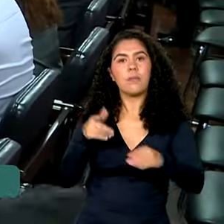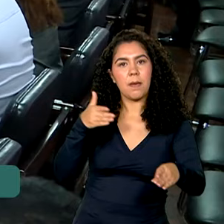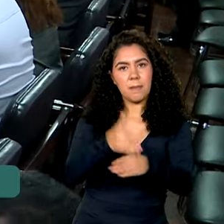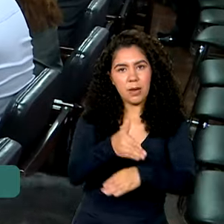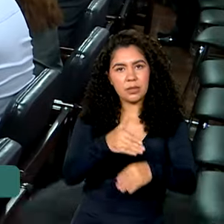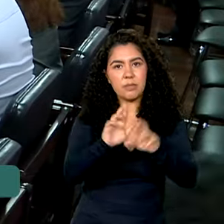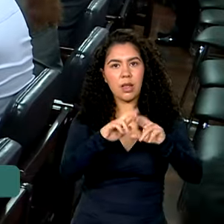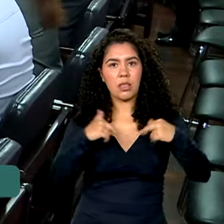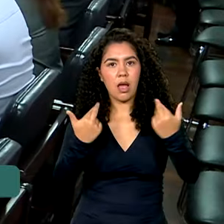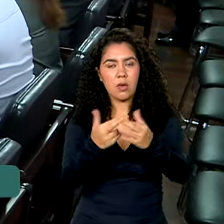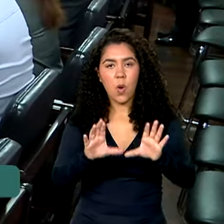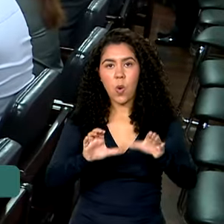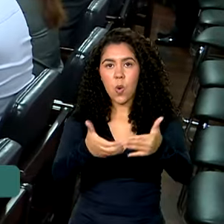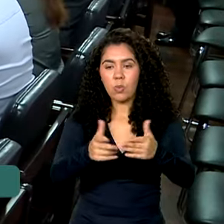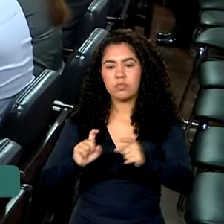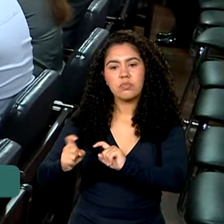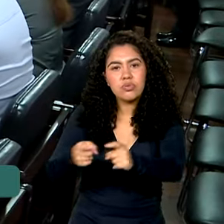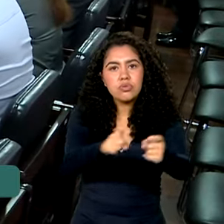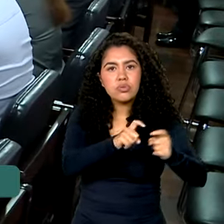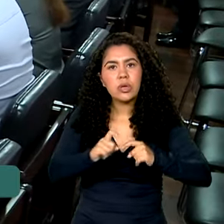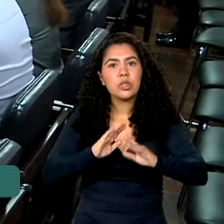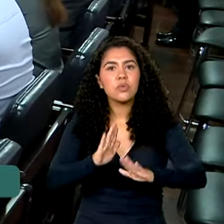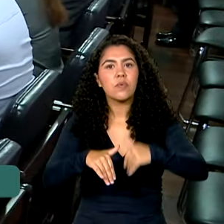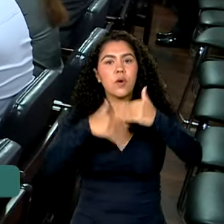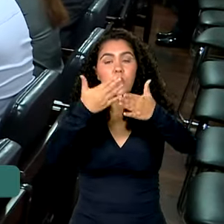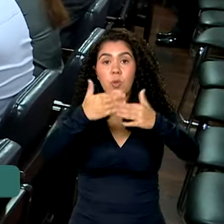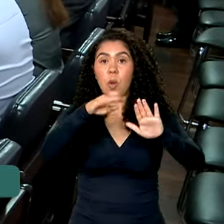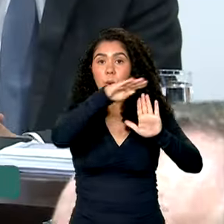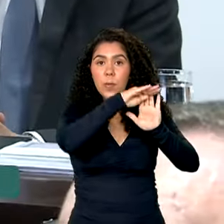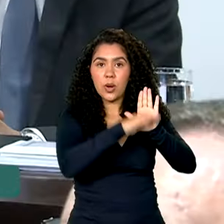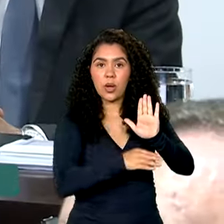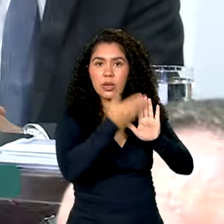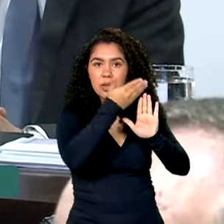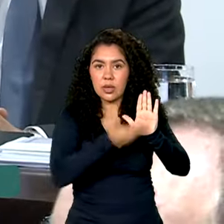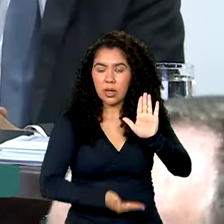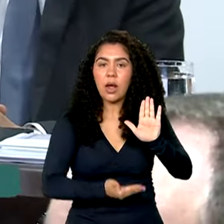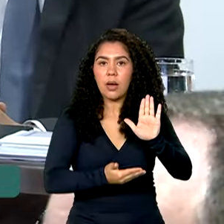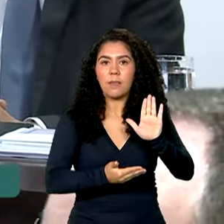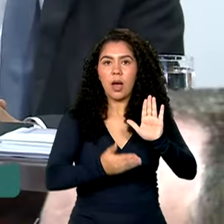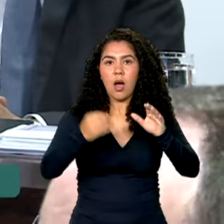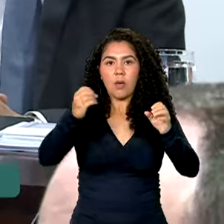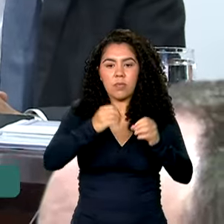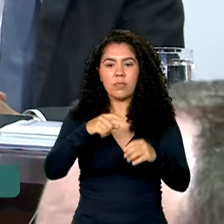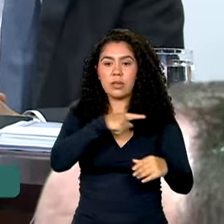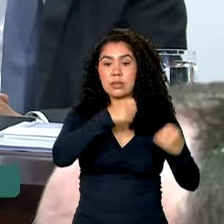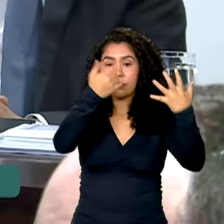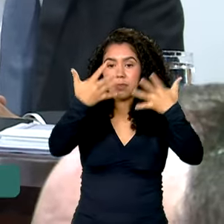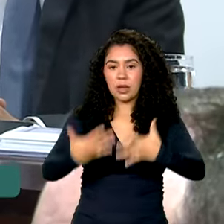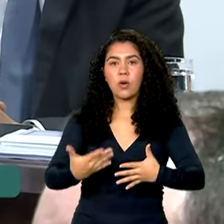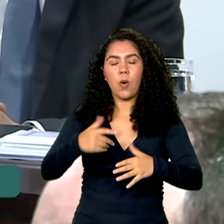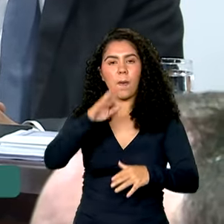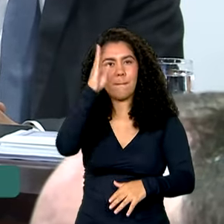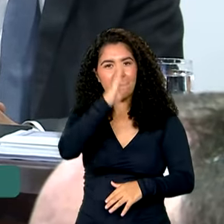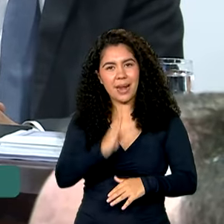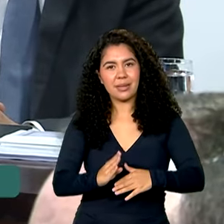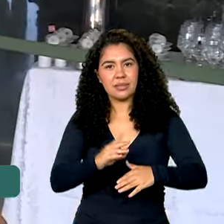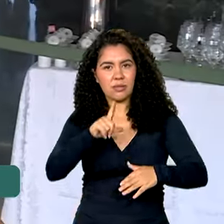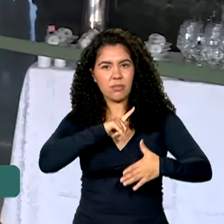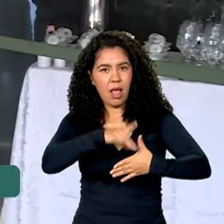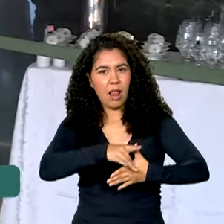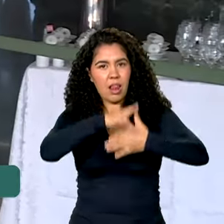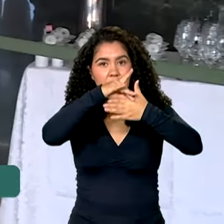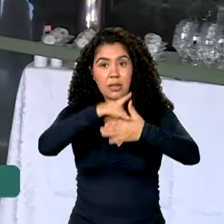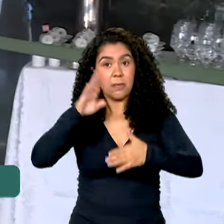Comitê de Desenvolvimento do Programa Nuclear Brasileiro e destacou o papel de liderança do Brasil na América do Sul.